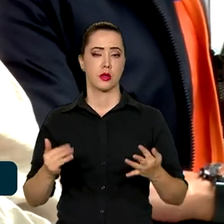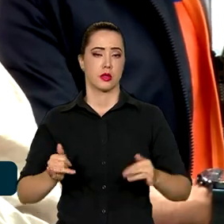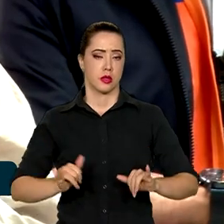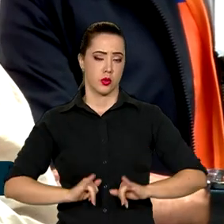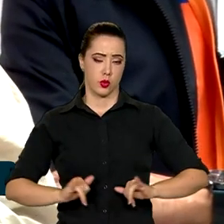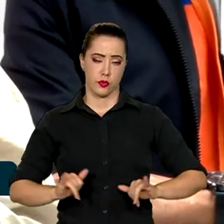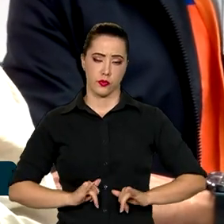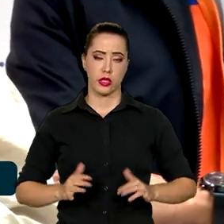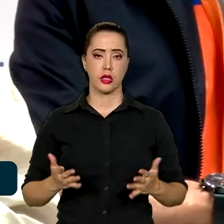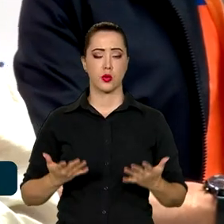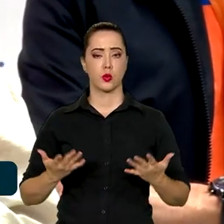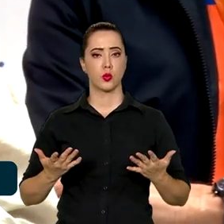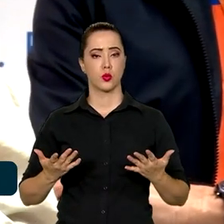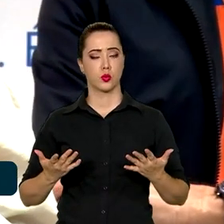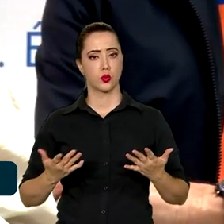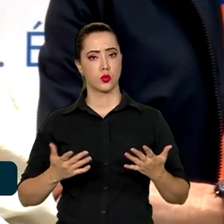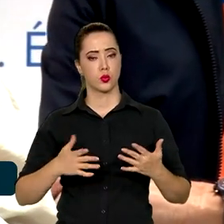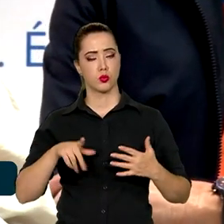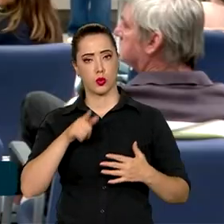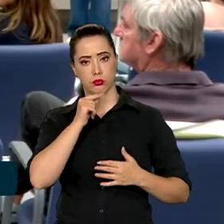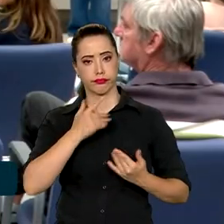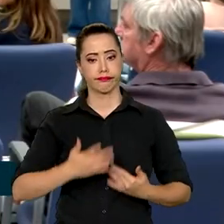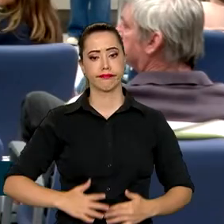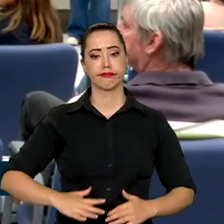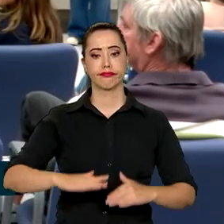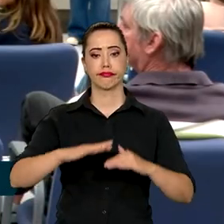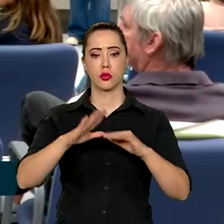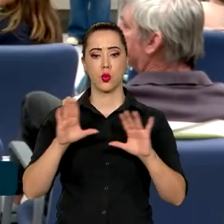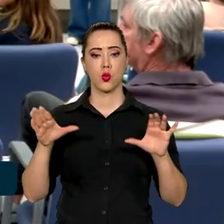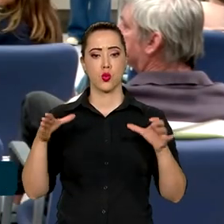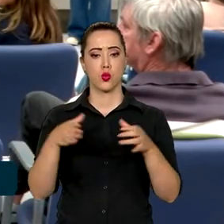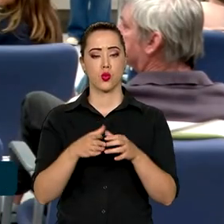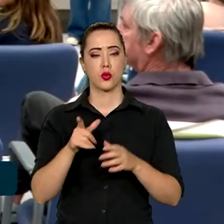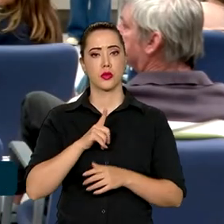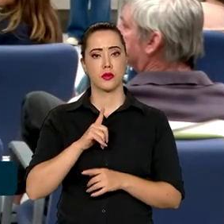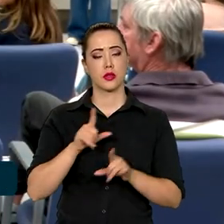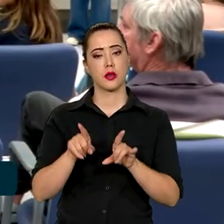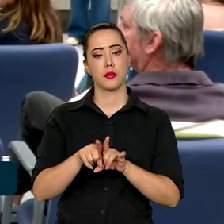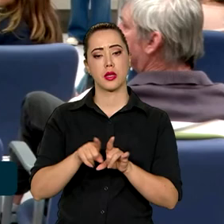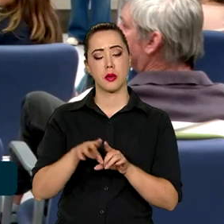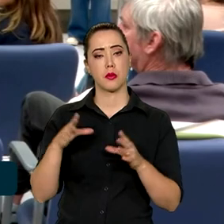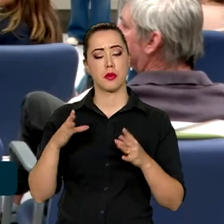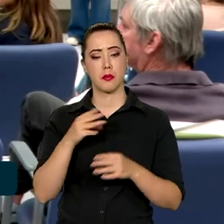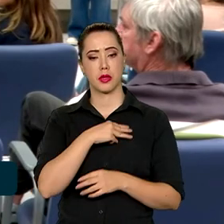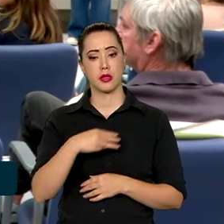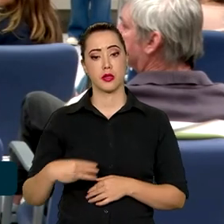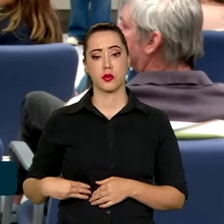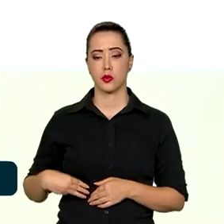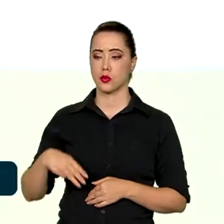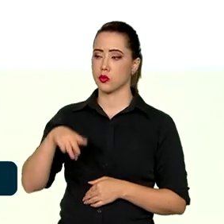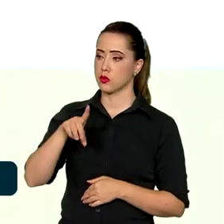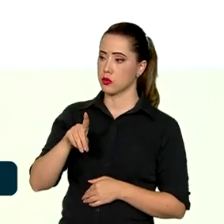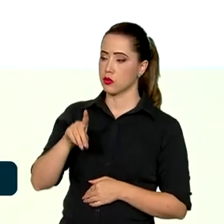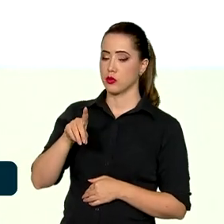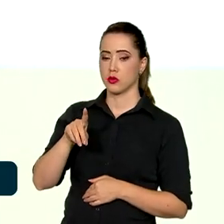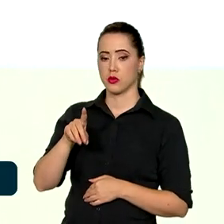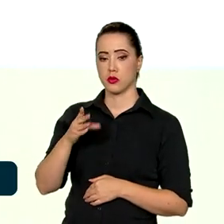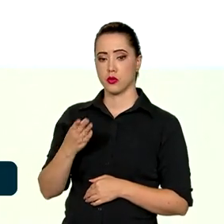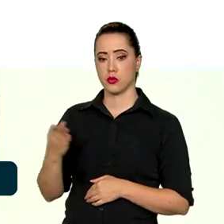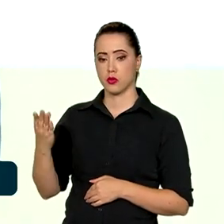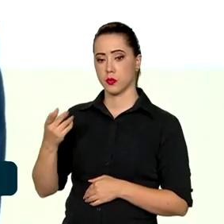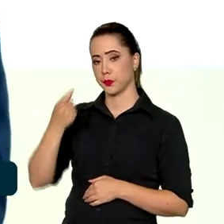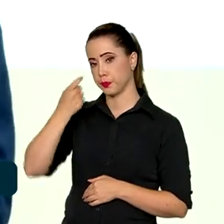atingidas por esta encheia. A comitiva contou ainda com os ministros do Desenvolvimento Agrário e